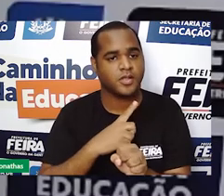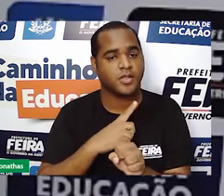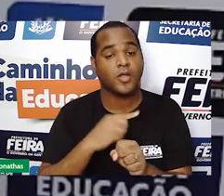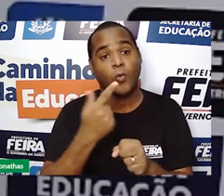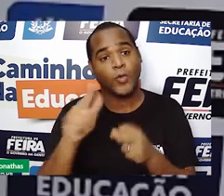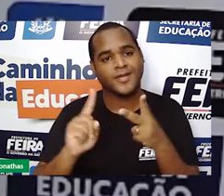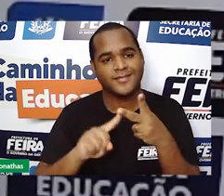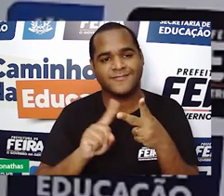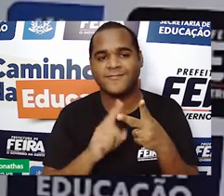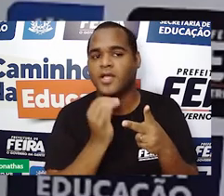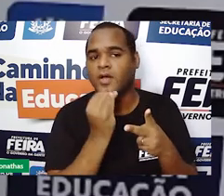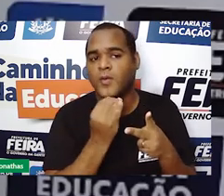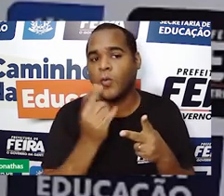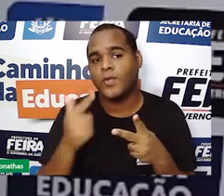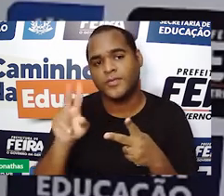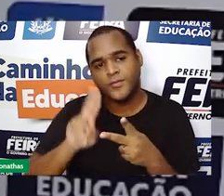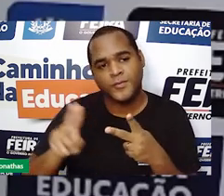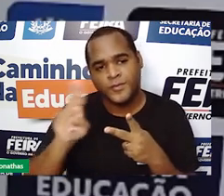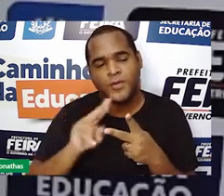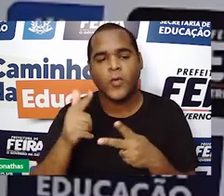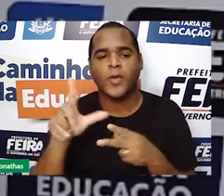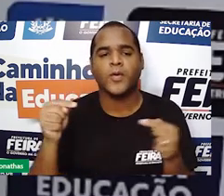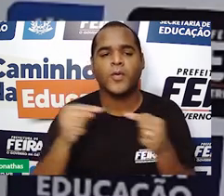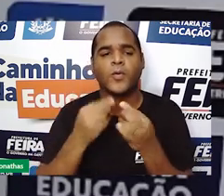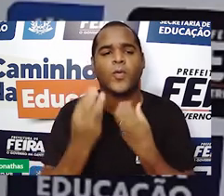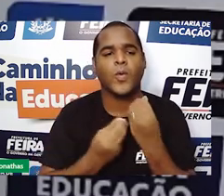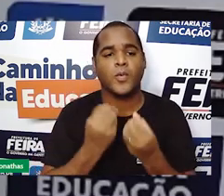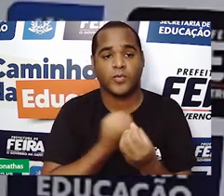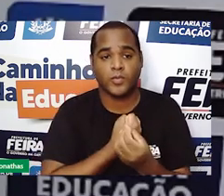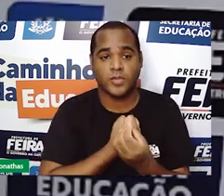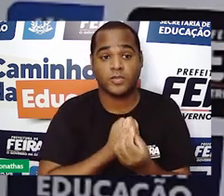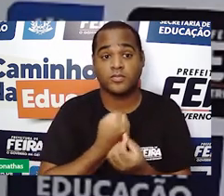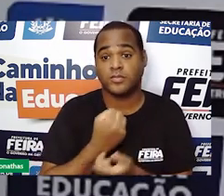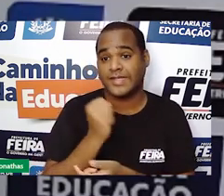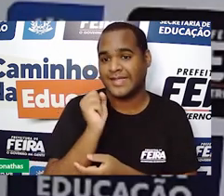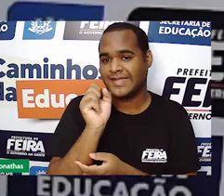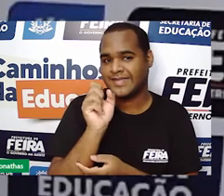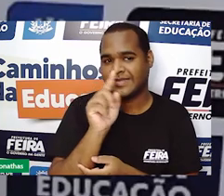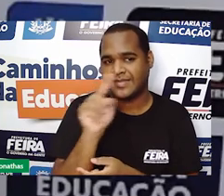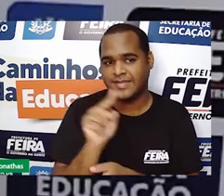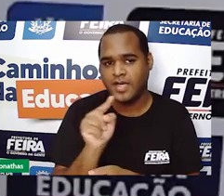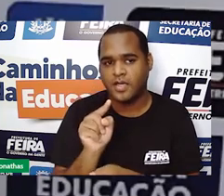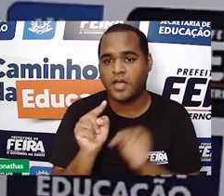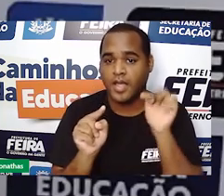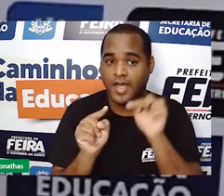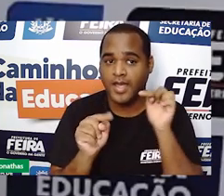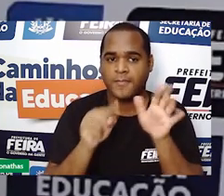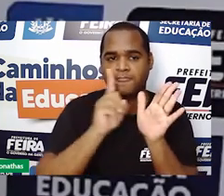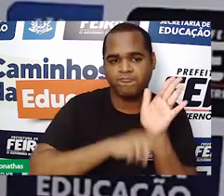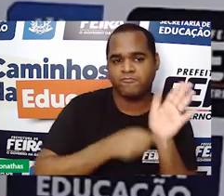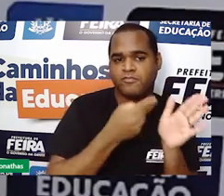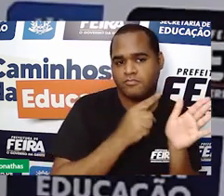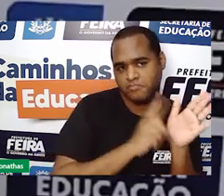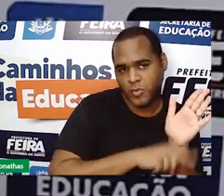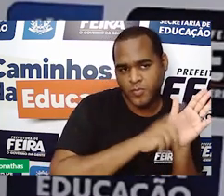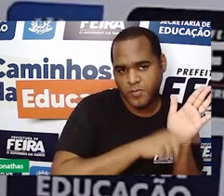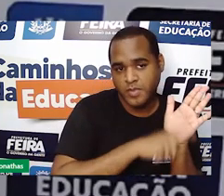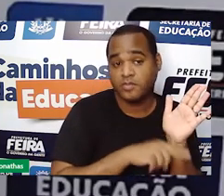outra forma de representar número real é usando números inteiros, que são aqueles números negativos, que tem um sinalzinho de menos na frente,